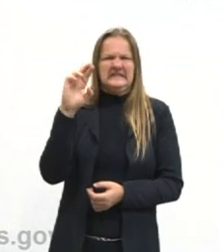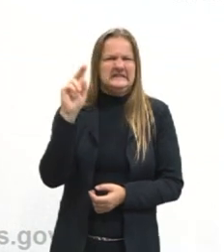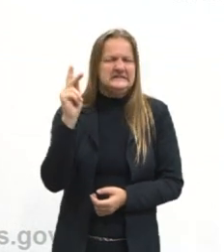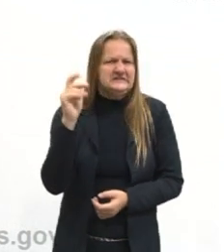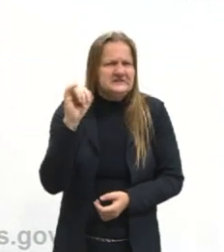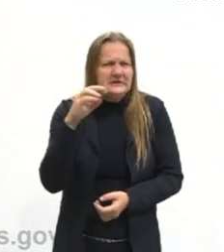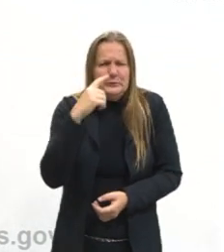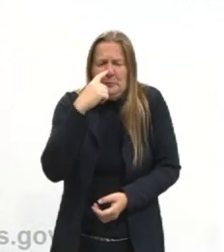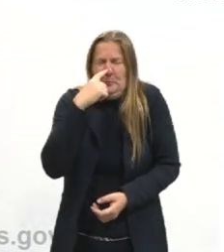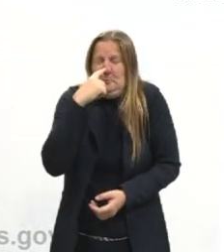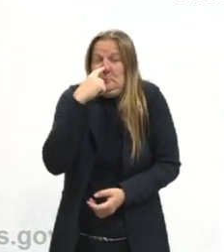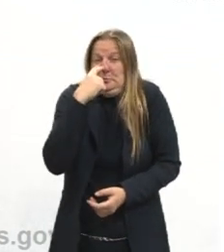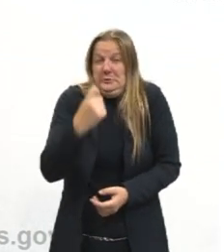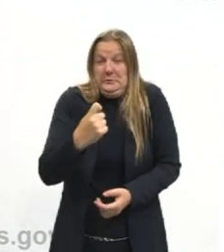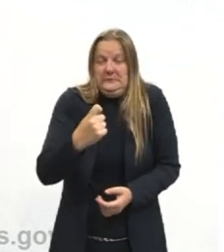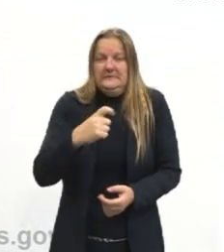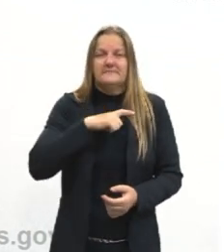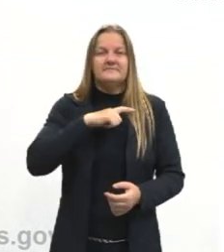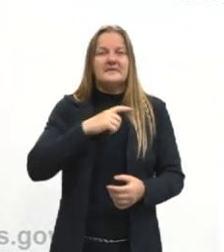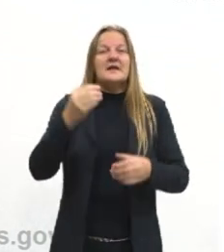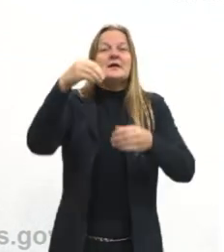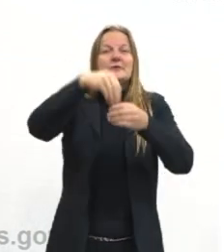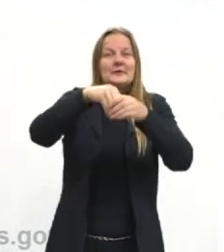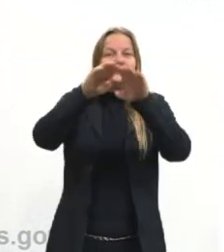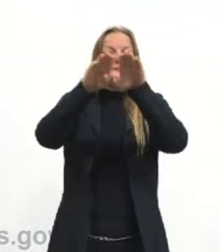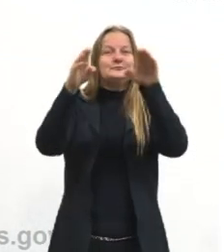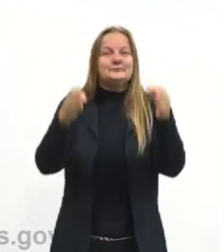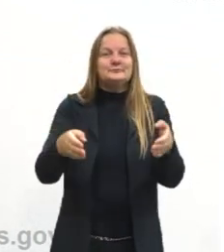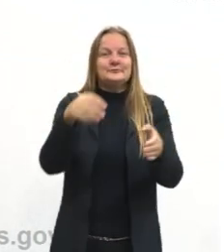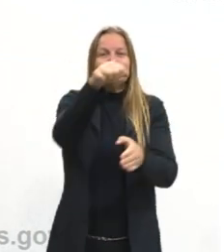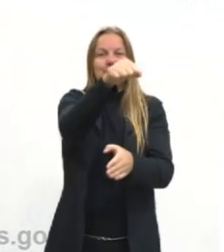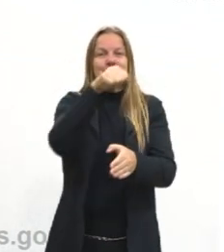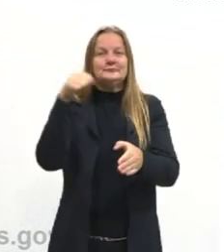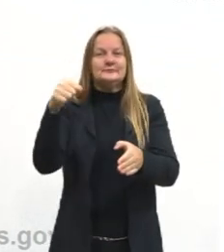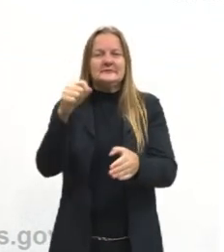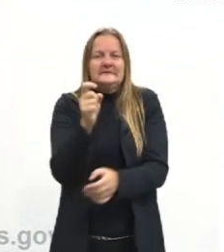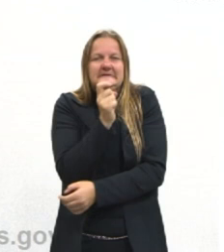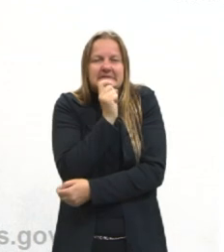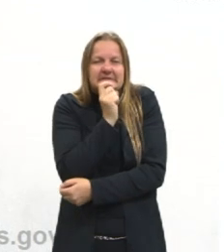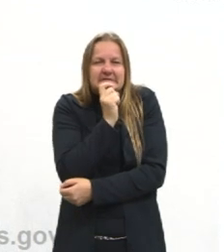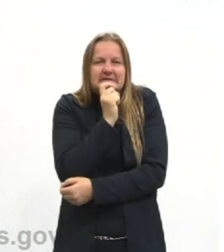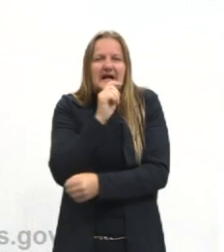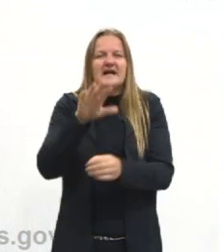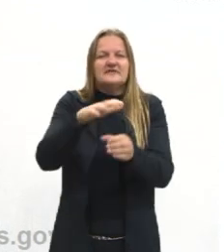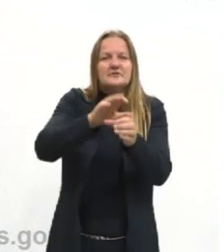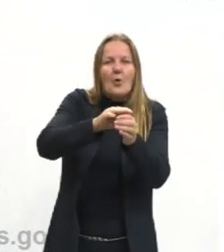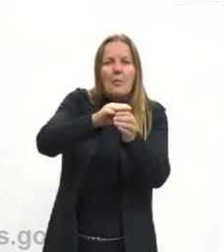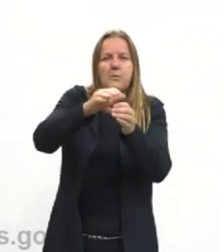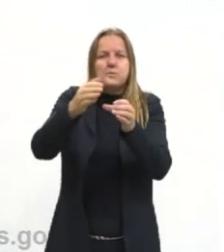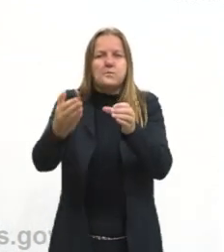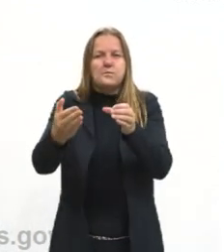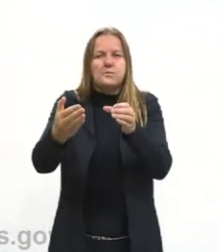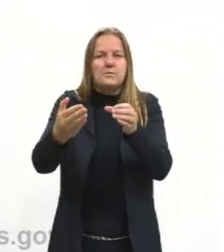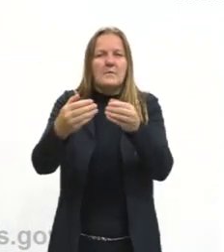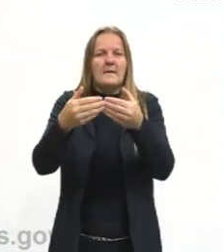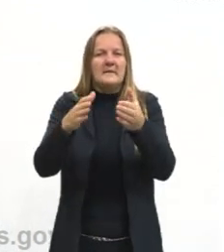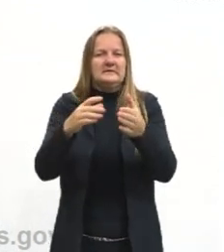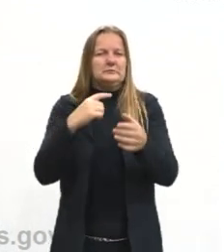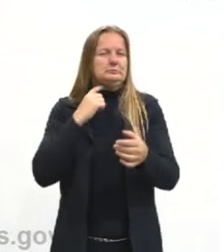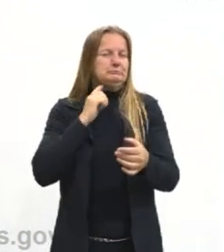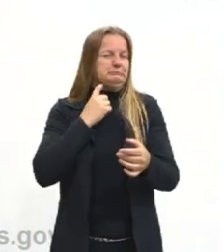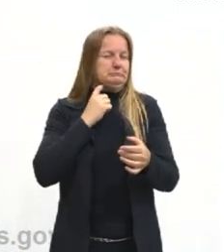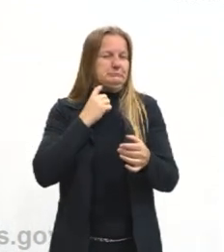desagradável que às vezes pode ocorrer na geladeira, né? Por ter algum pote aberto, alguma coisa que ficou ali, que estragou,